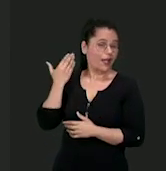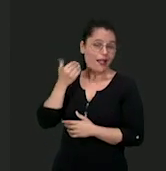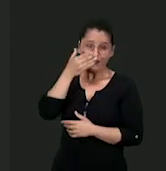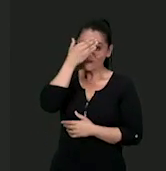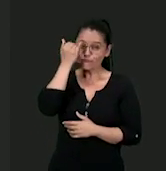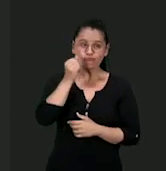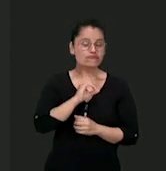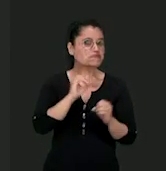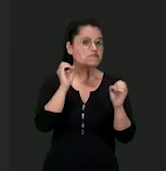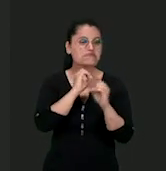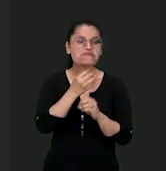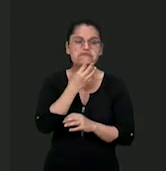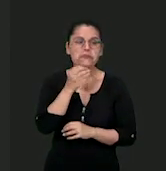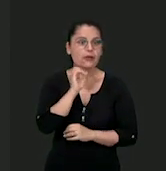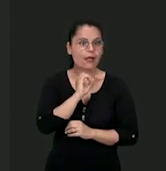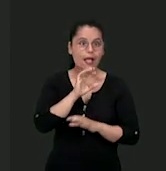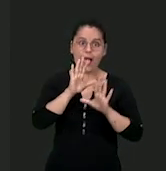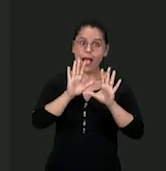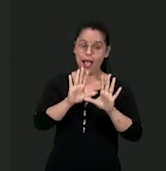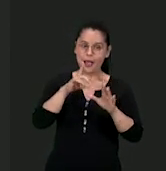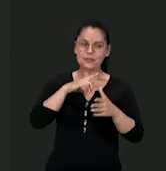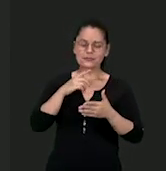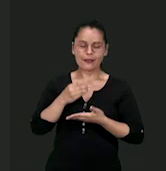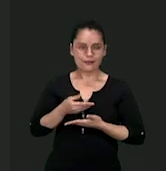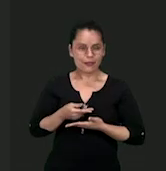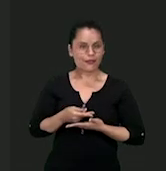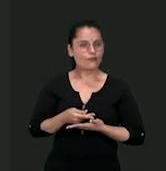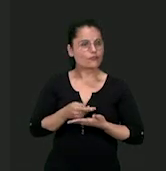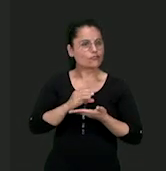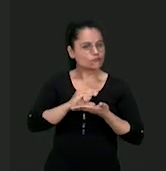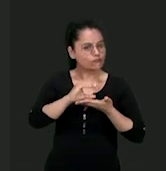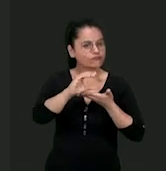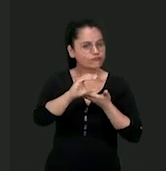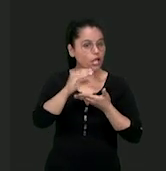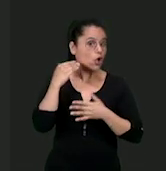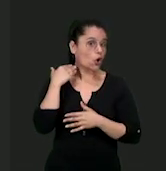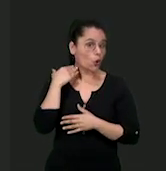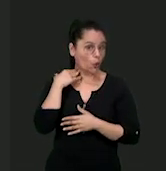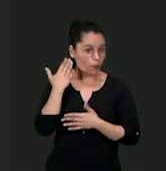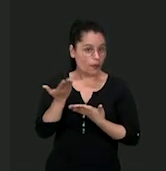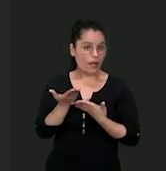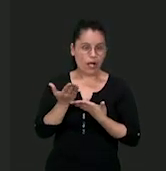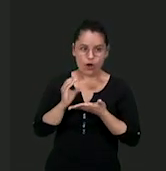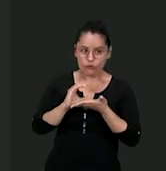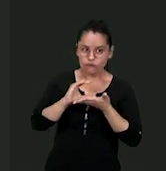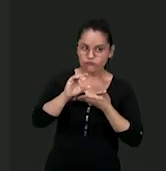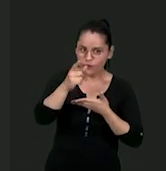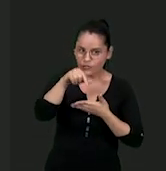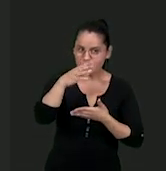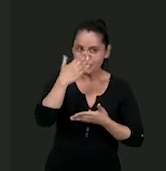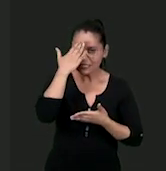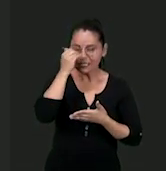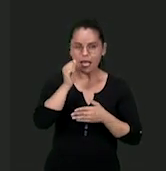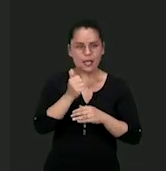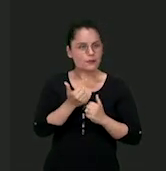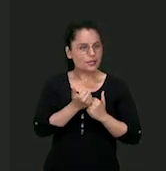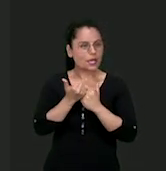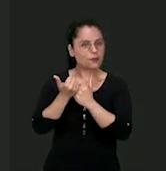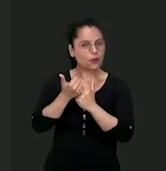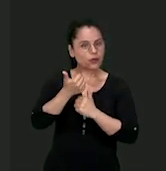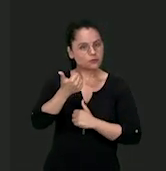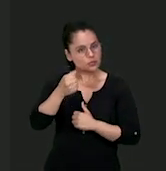sabia o que era vôlei. Mas veio aí um patrocínio de um banco estatal aí, que vocês vão saber qual que é, que apoia o vôlei desde